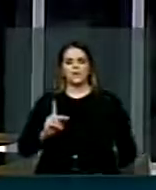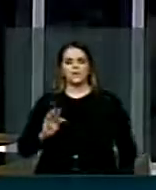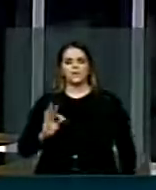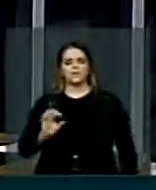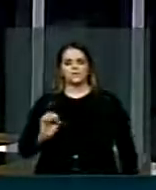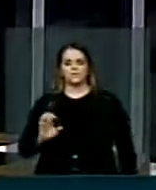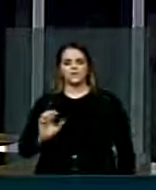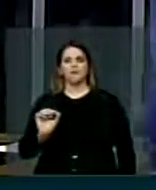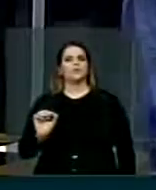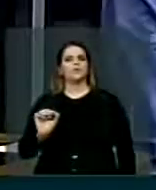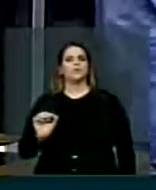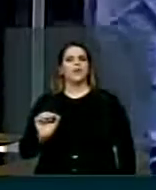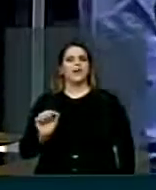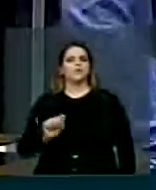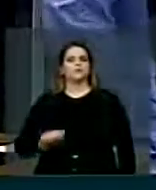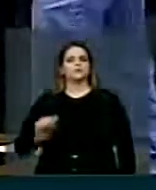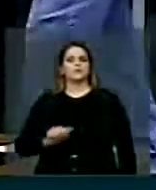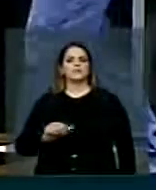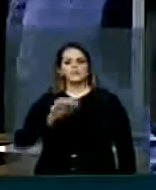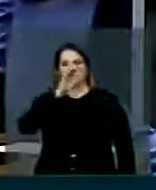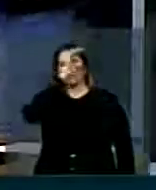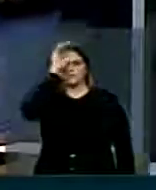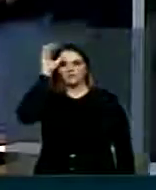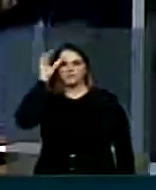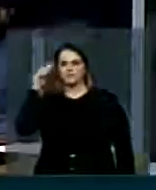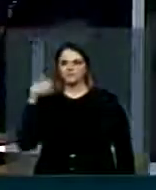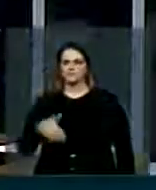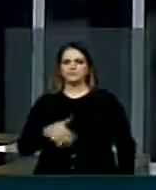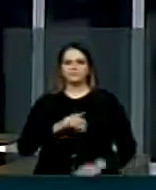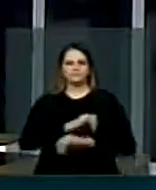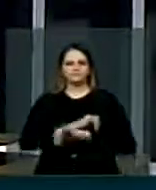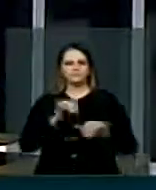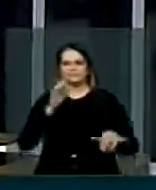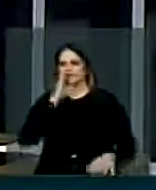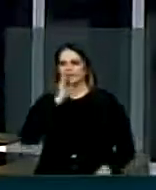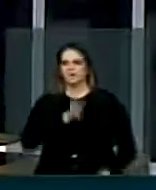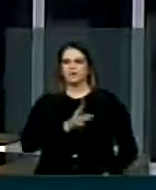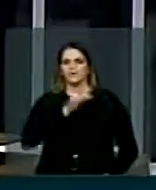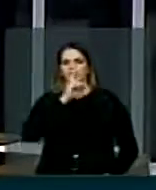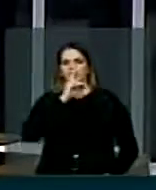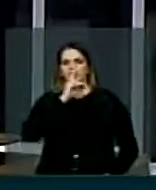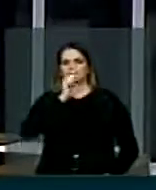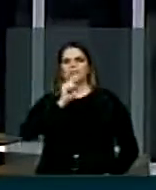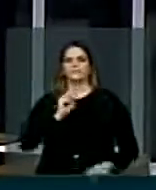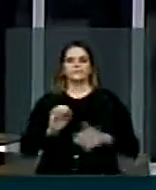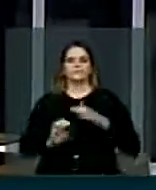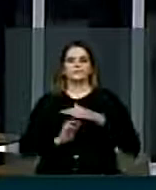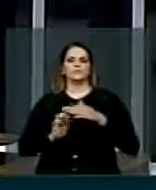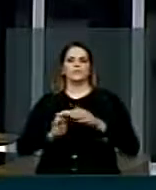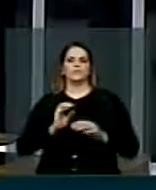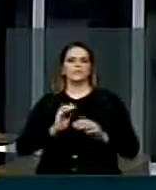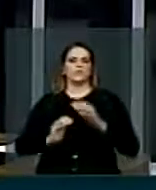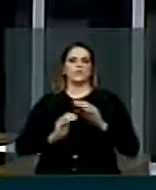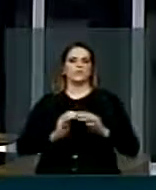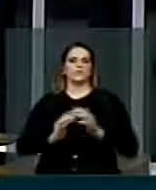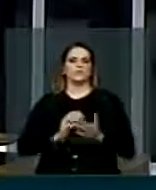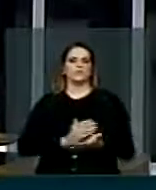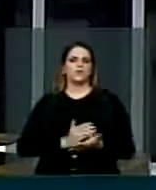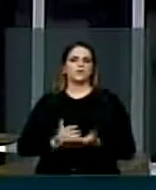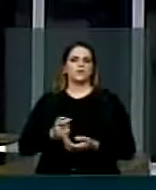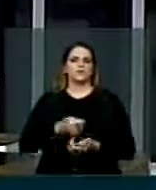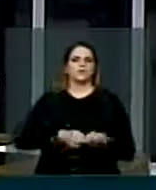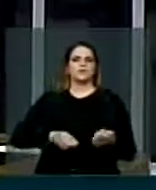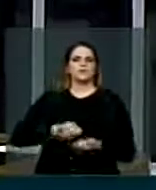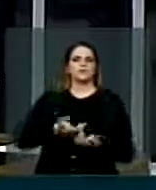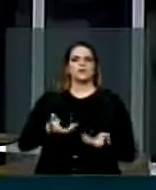consumidores vem a público denunciar o forte lobby que as operadoras de telecomunicações vêm fazendo para